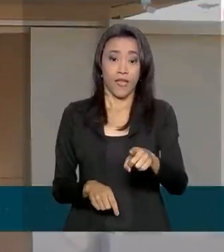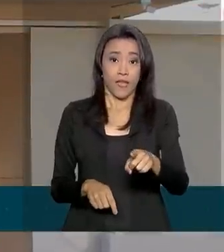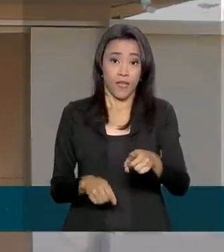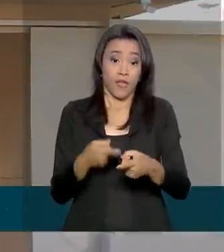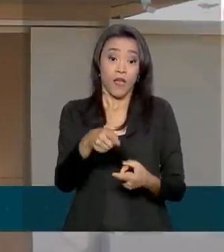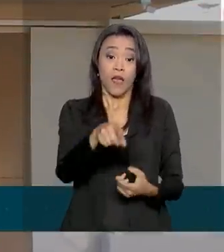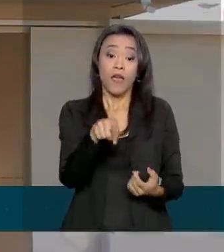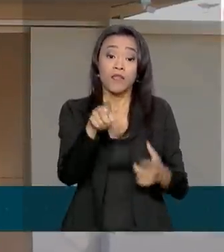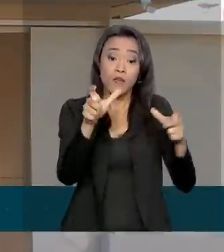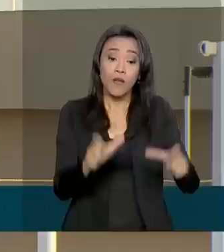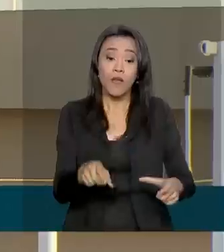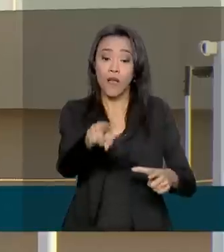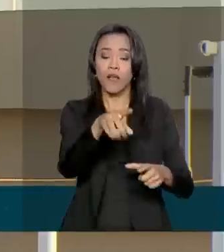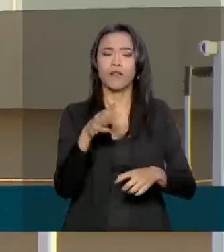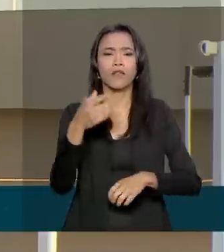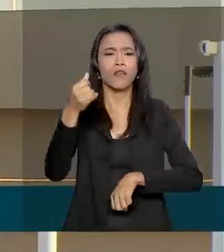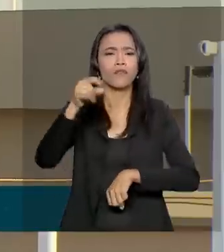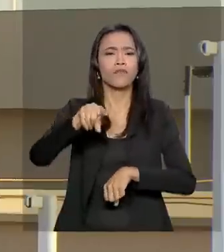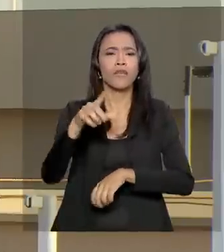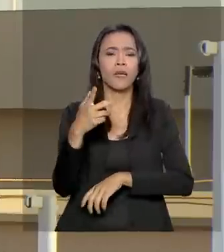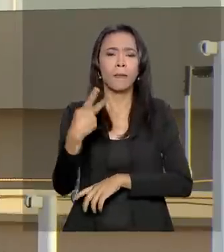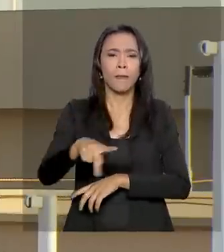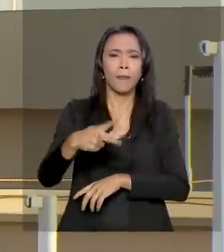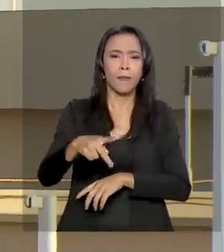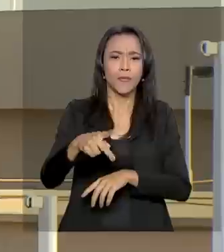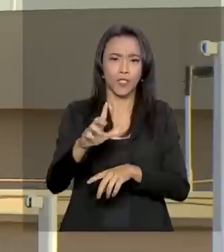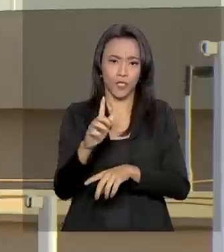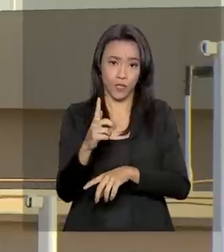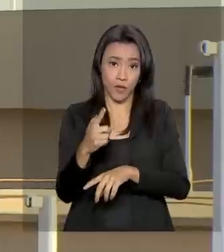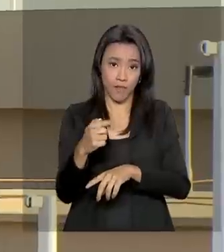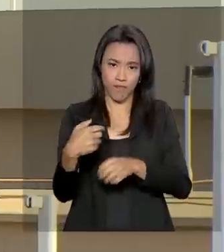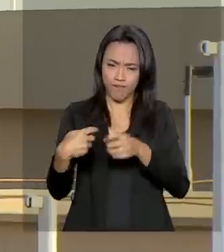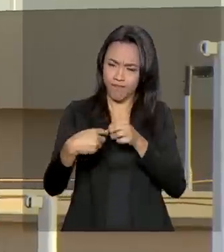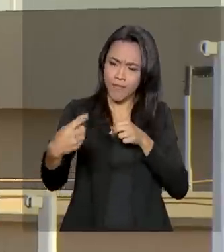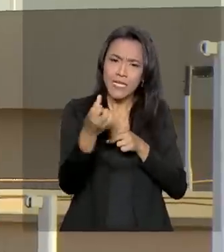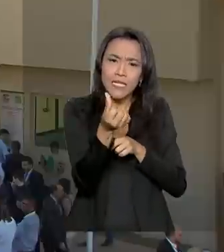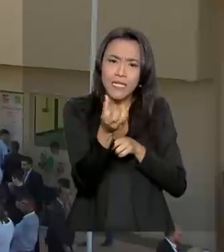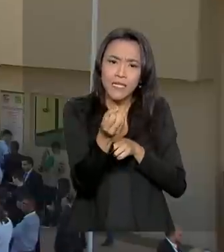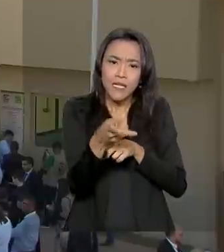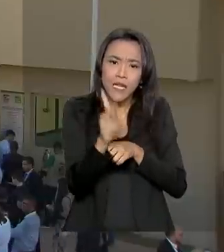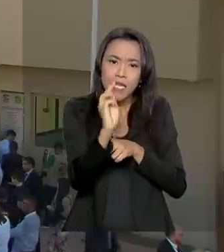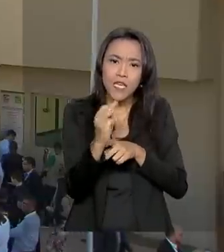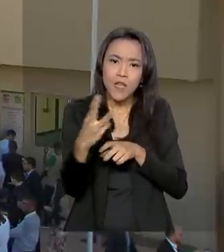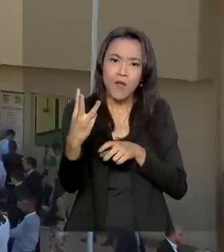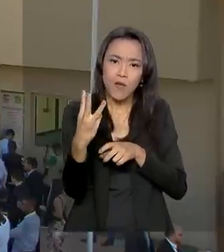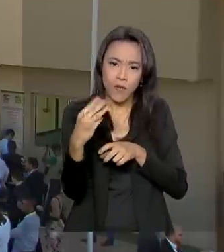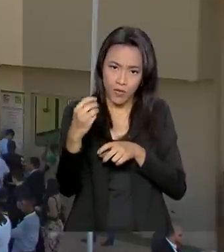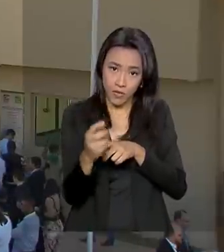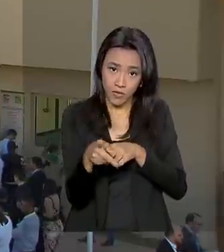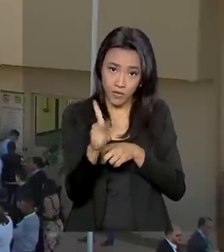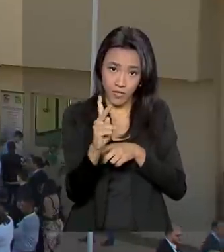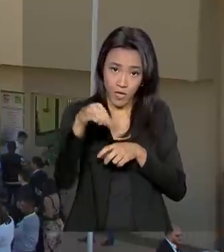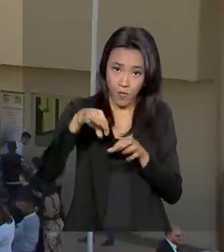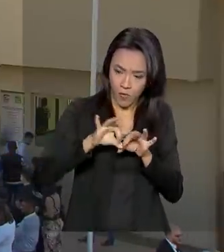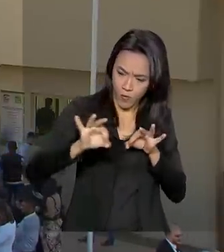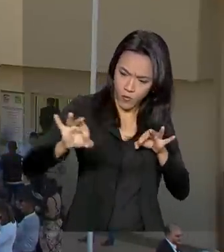Máxima de Planaltina de Goiás fica a cerca de 60 quilômetros do centro de Brasília e tem capacidade para